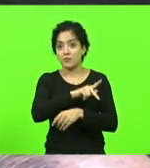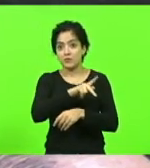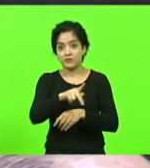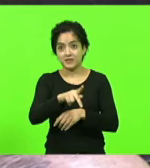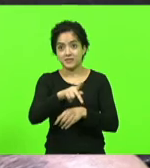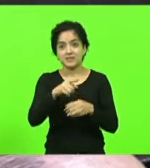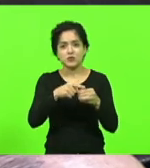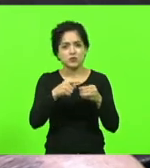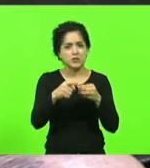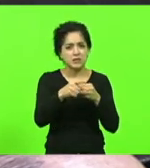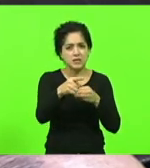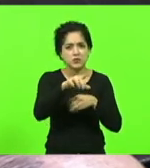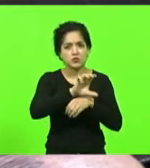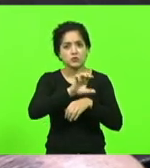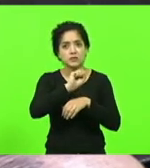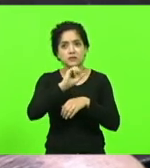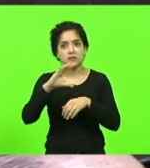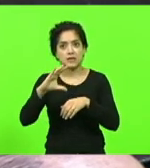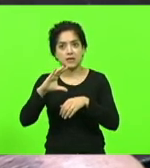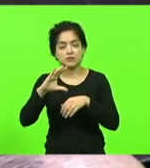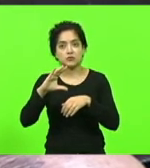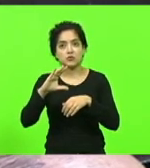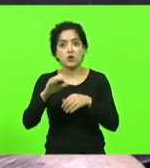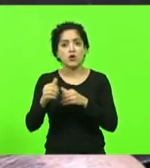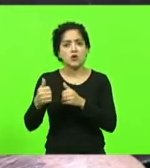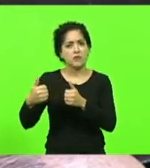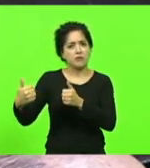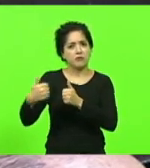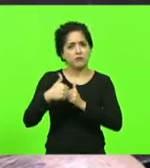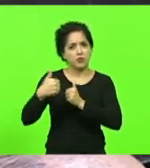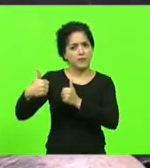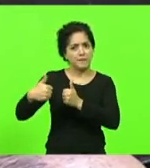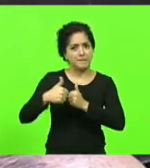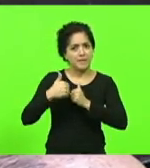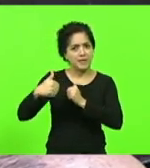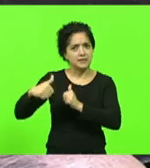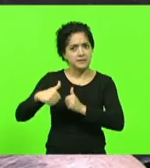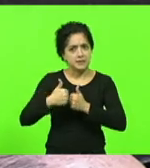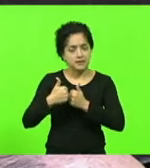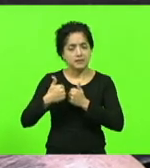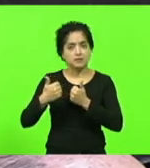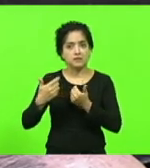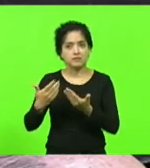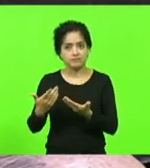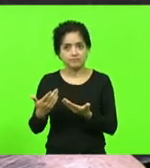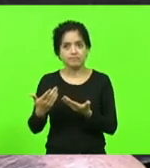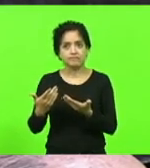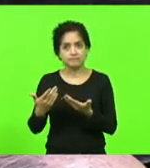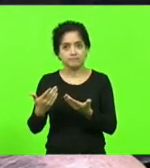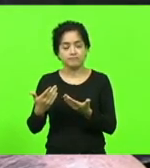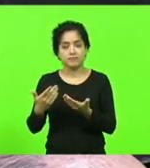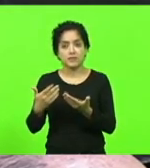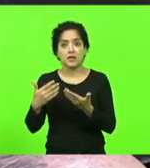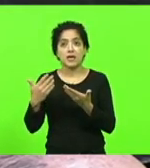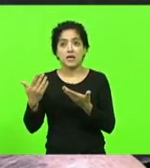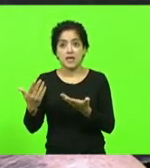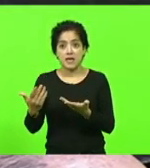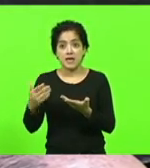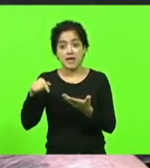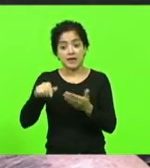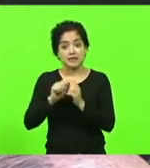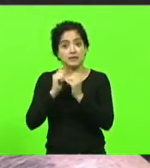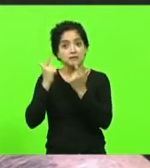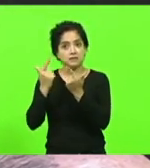de Santa Catarina, fui perseguida na universidade por uma professora de mestrado, esta casa